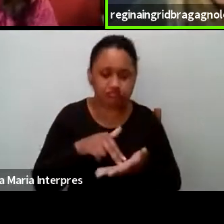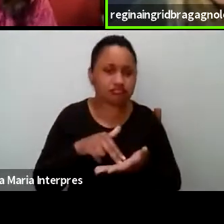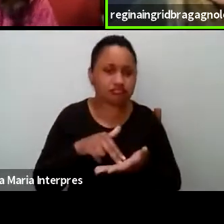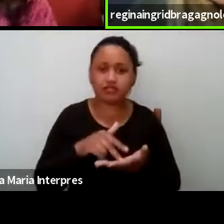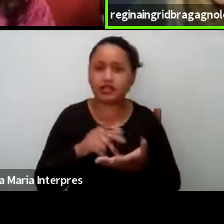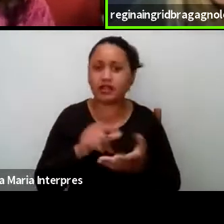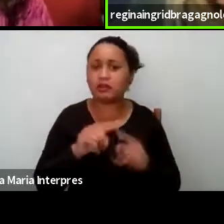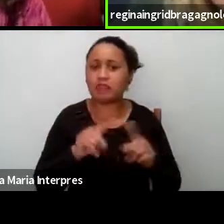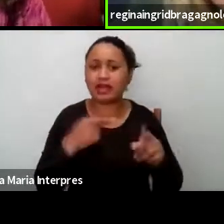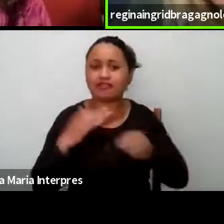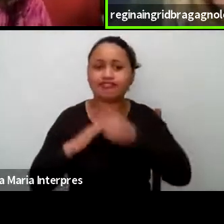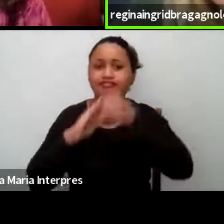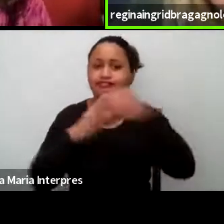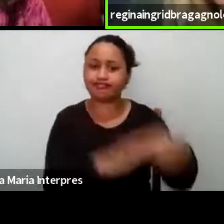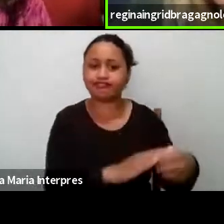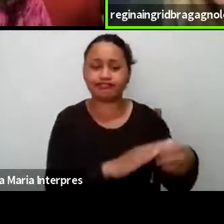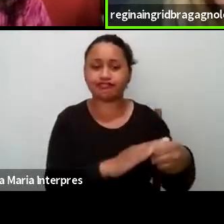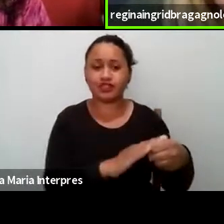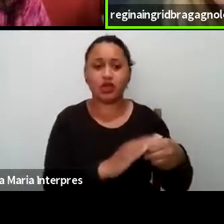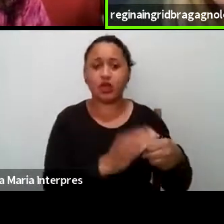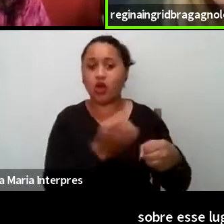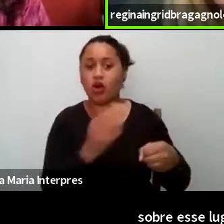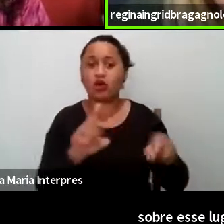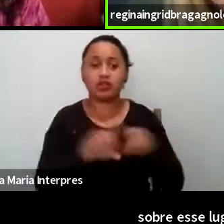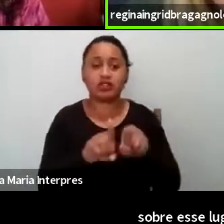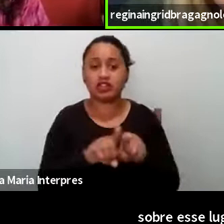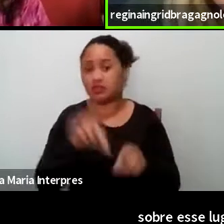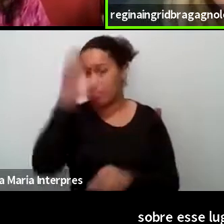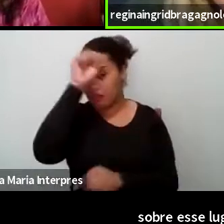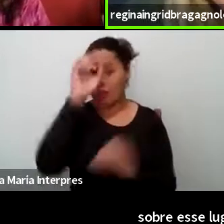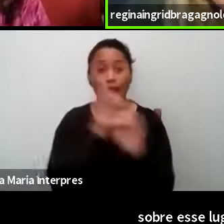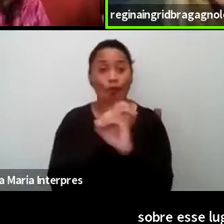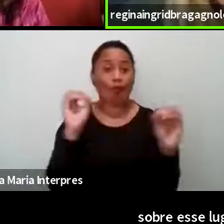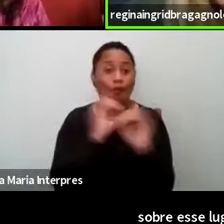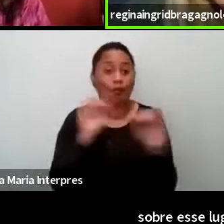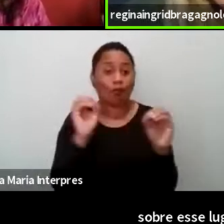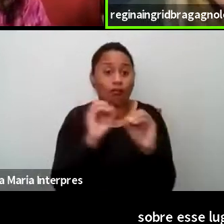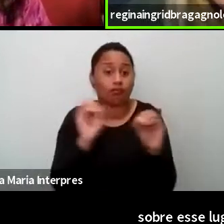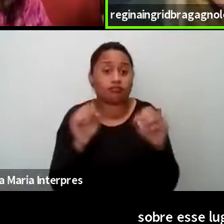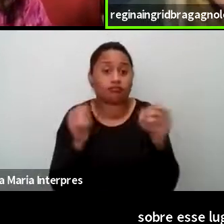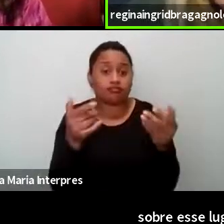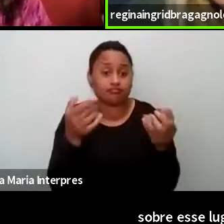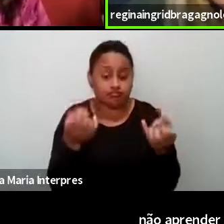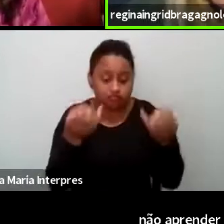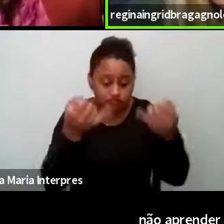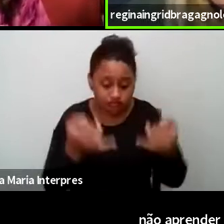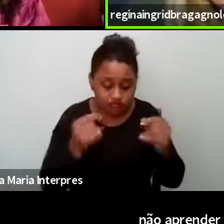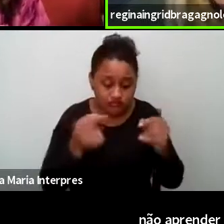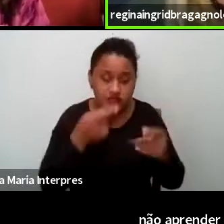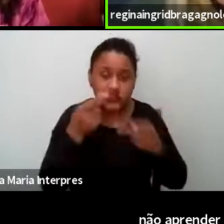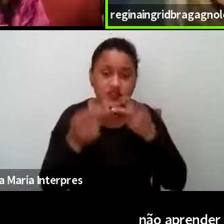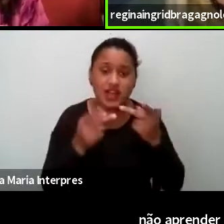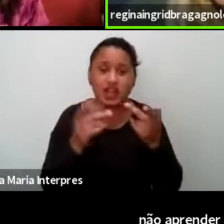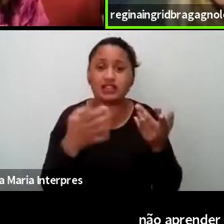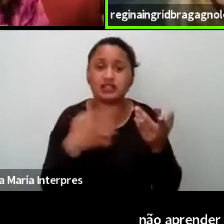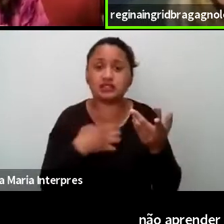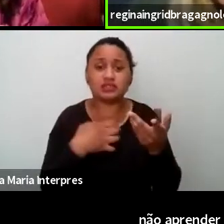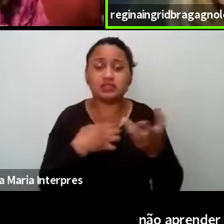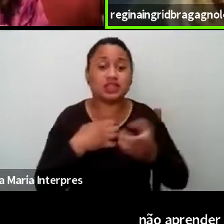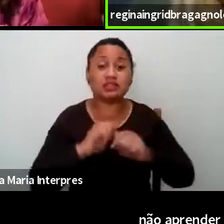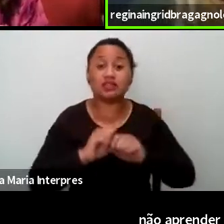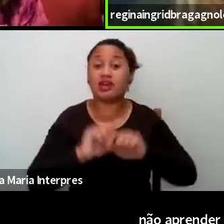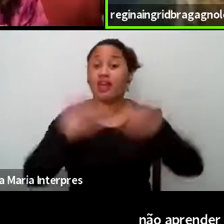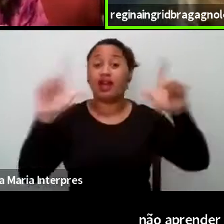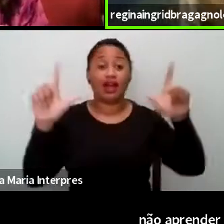algum modo, ou não aprender nada, né, dizer que não aprendeu nada, eles dizem de forma tão explícita, por